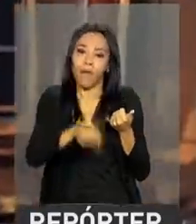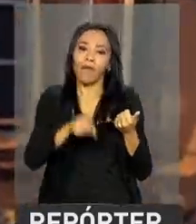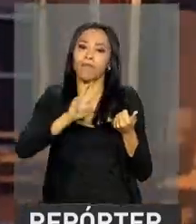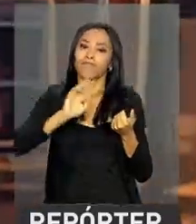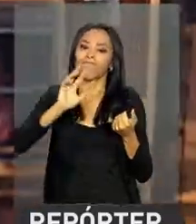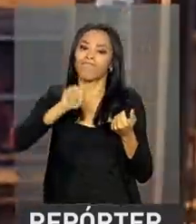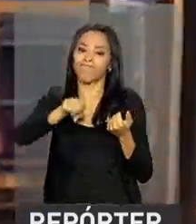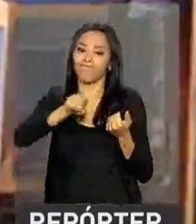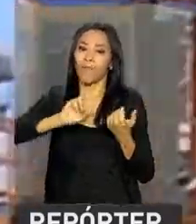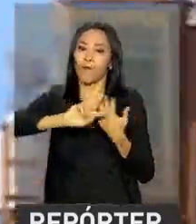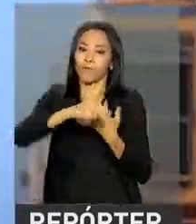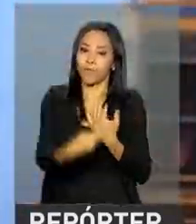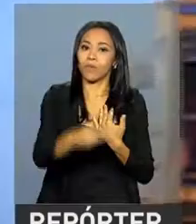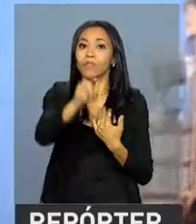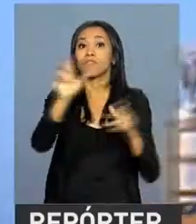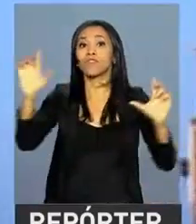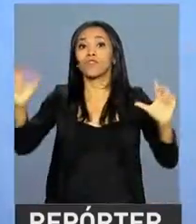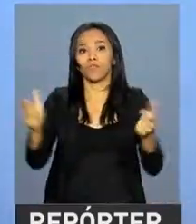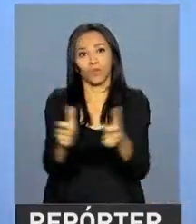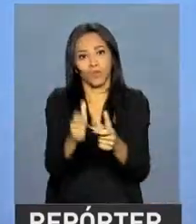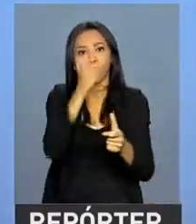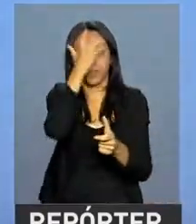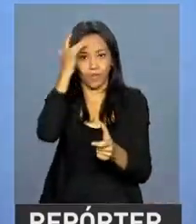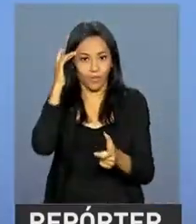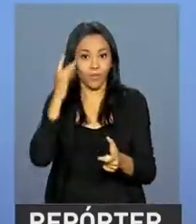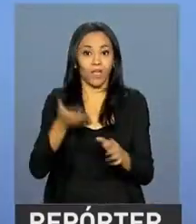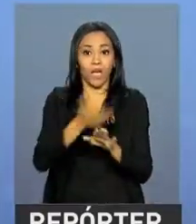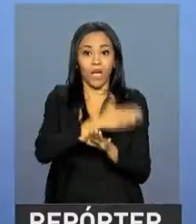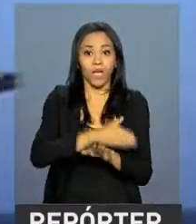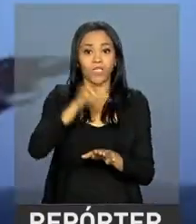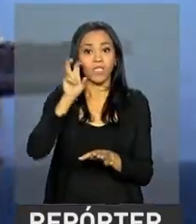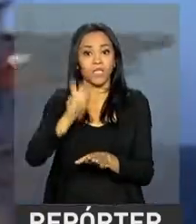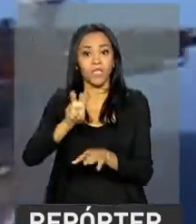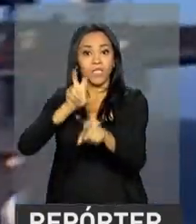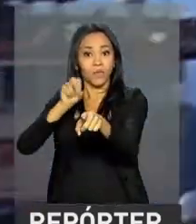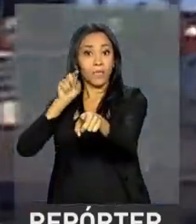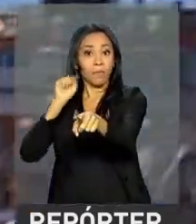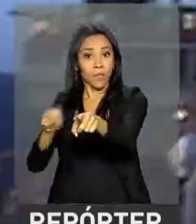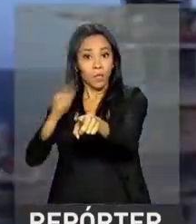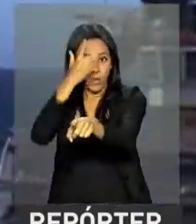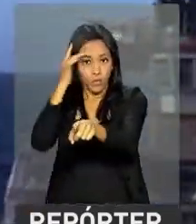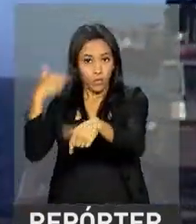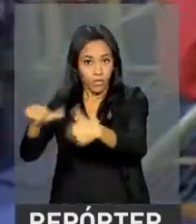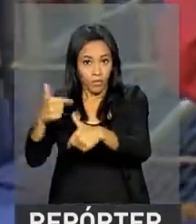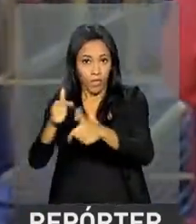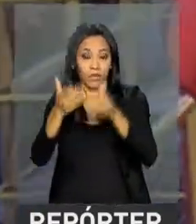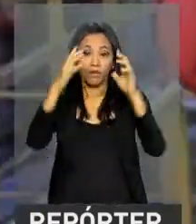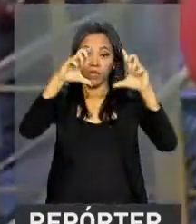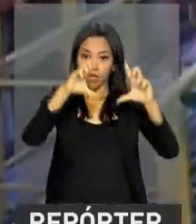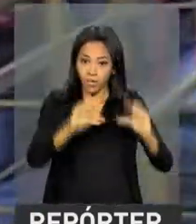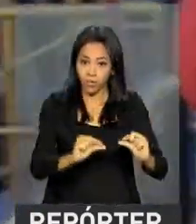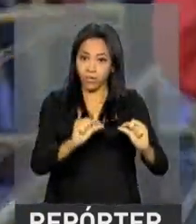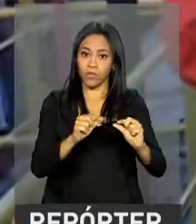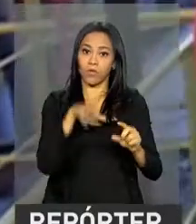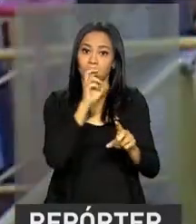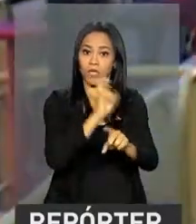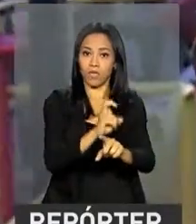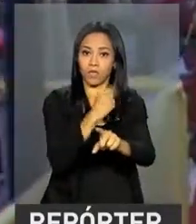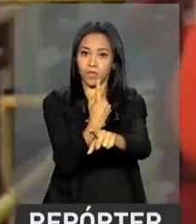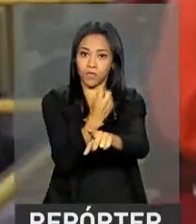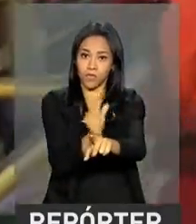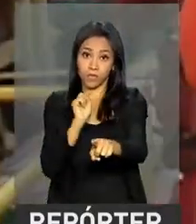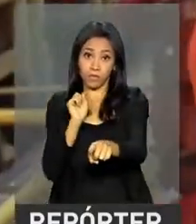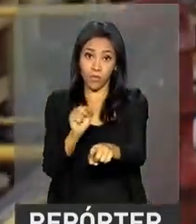redução do quadro de pessoal, de 550 mil empregados em 2015 para 516